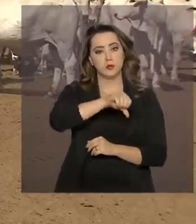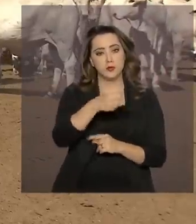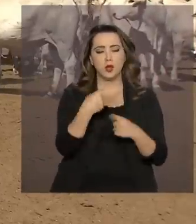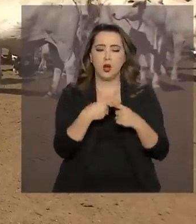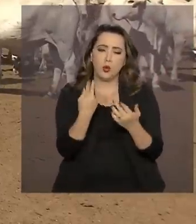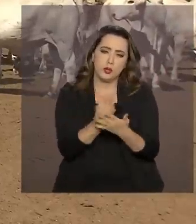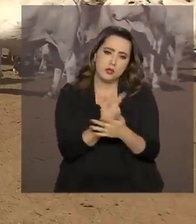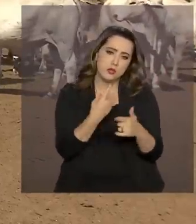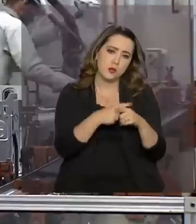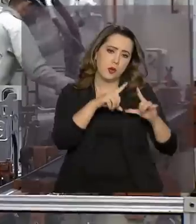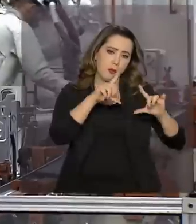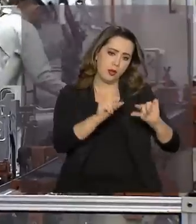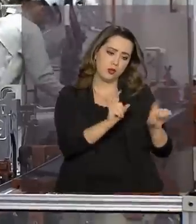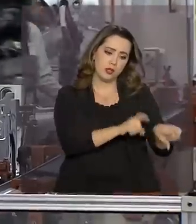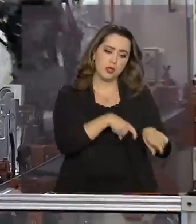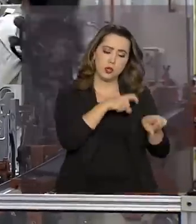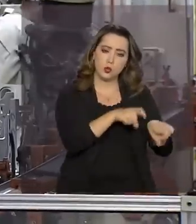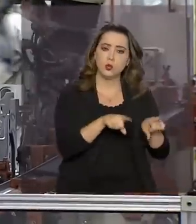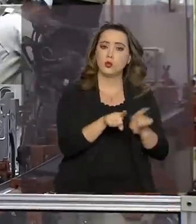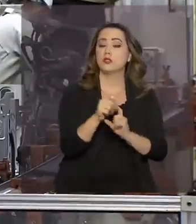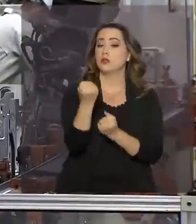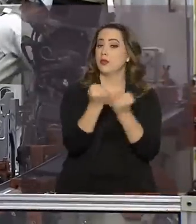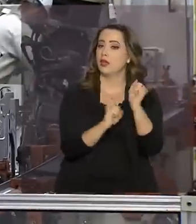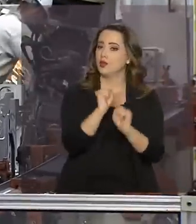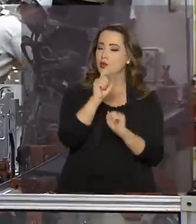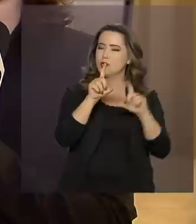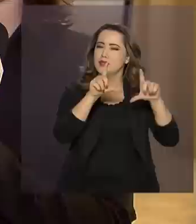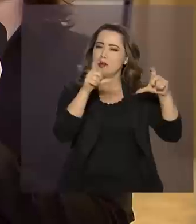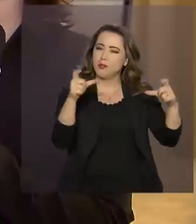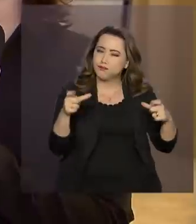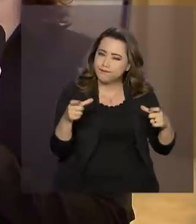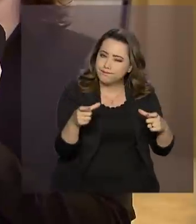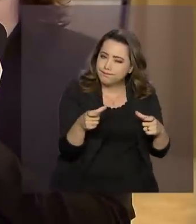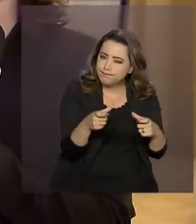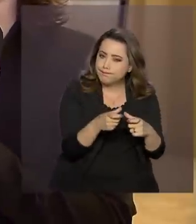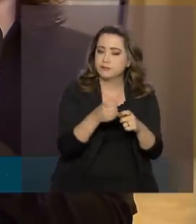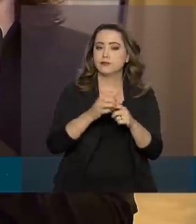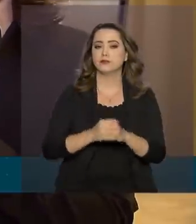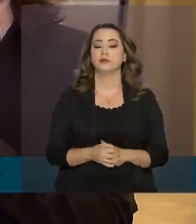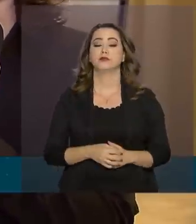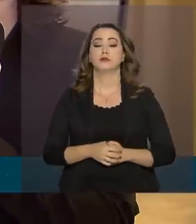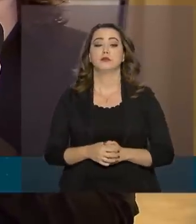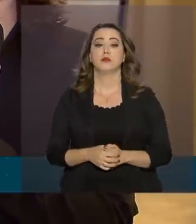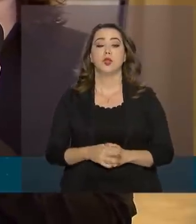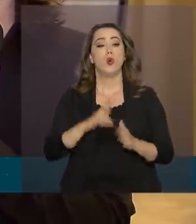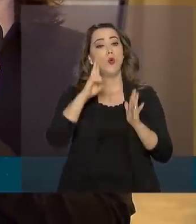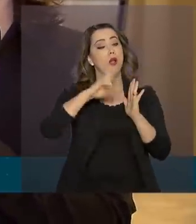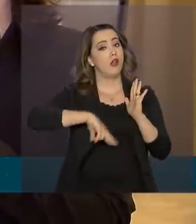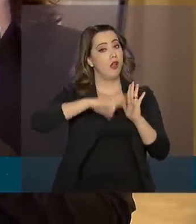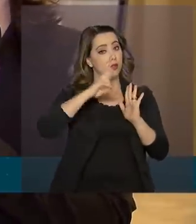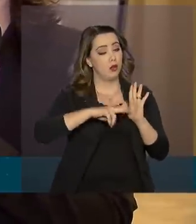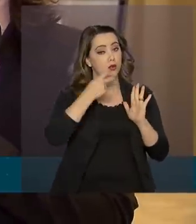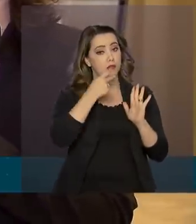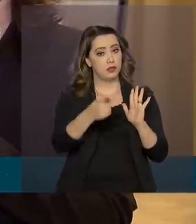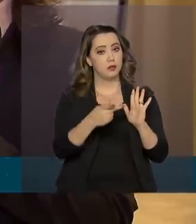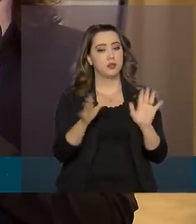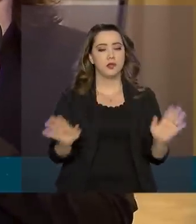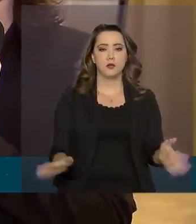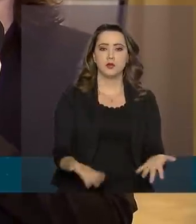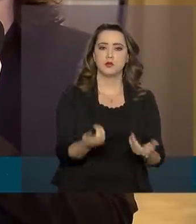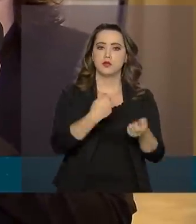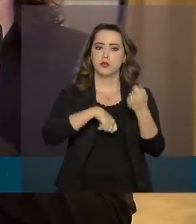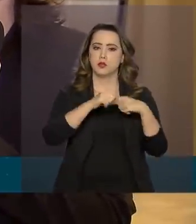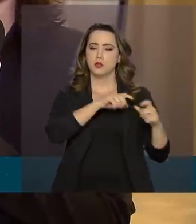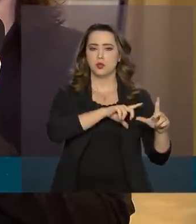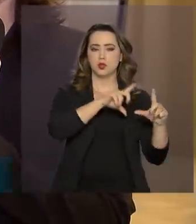produção agropecuária e da indústria no primeiro trimestre. Ainda segundo o relatório, a produção econômica caiu 0